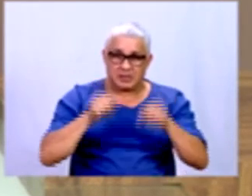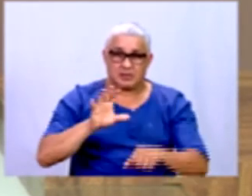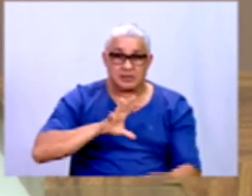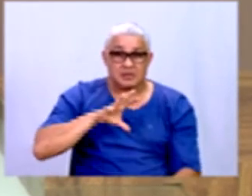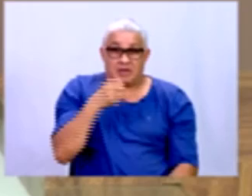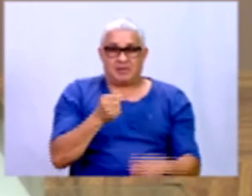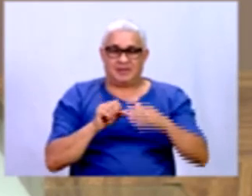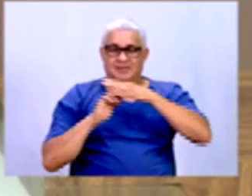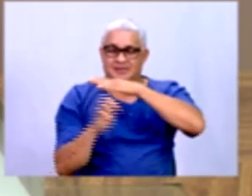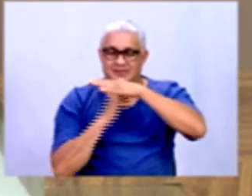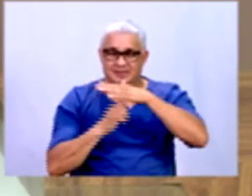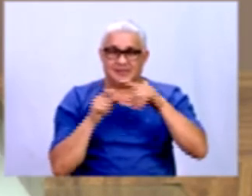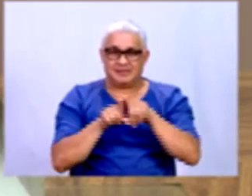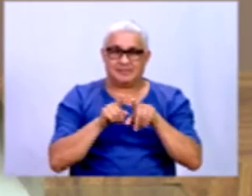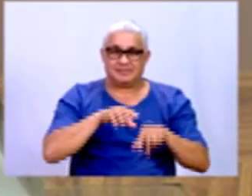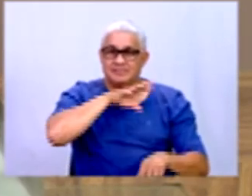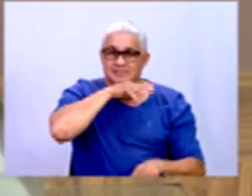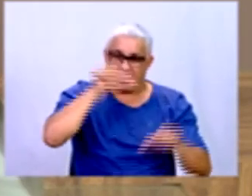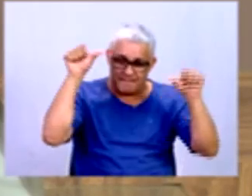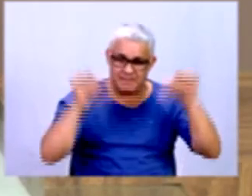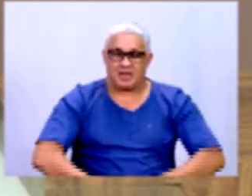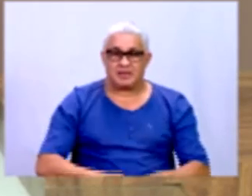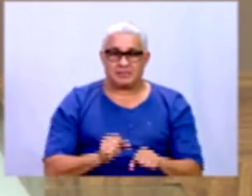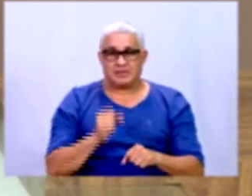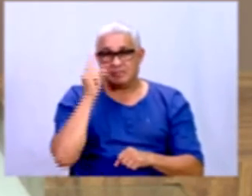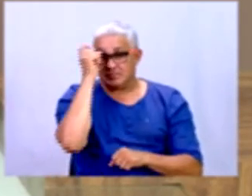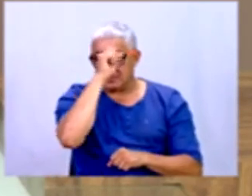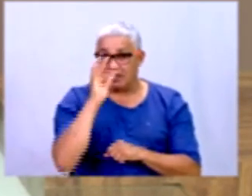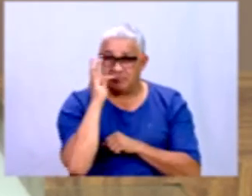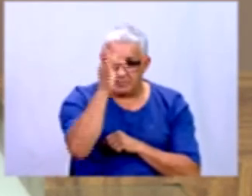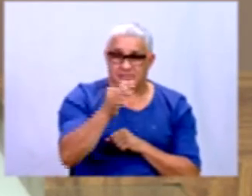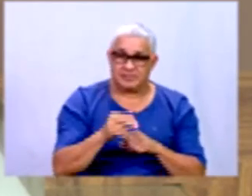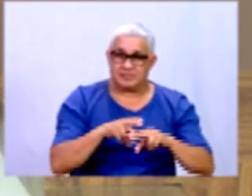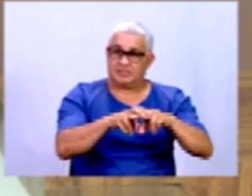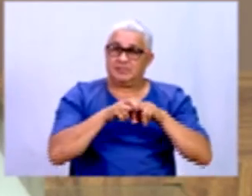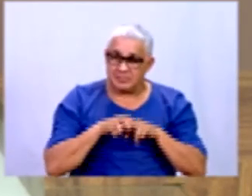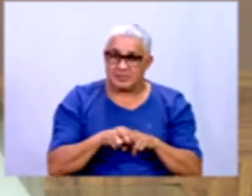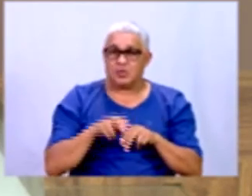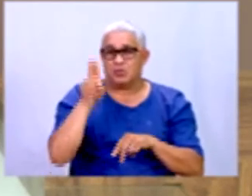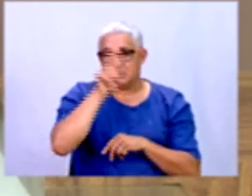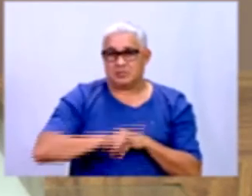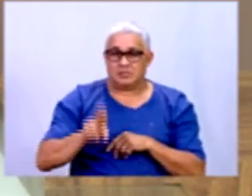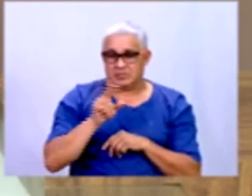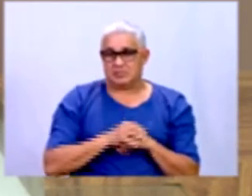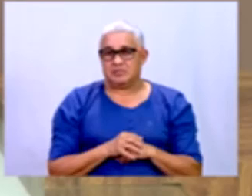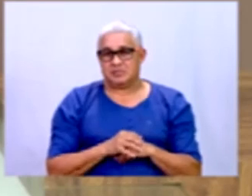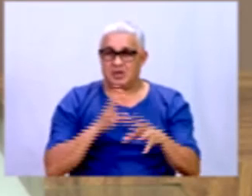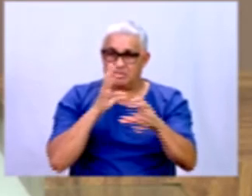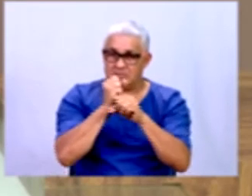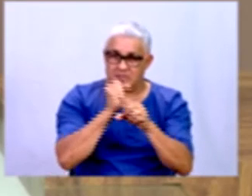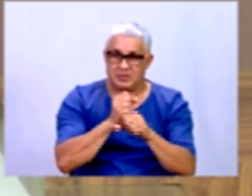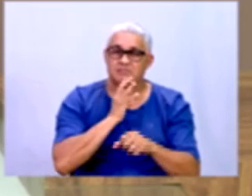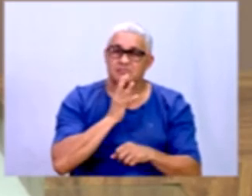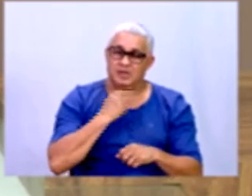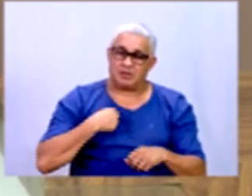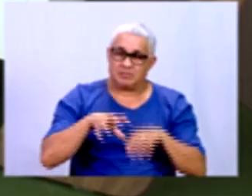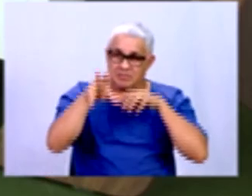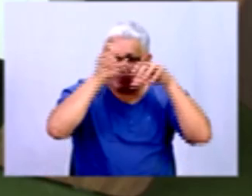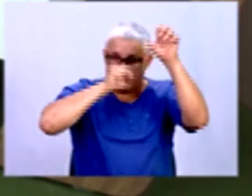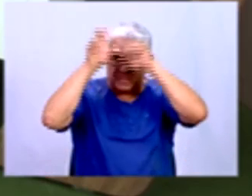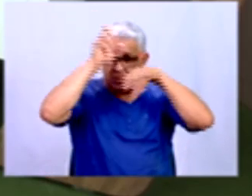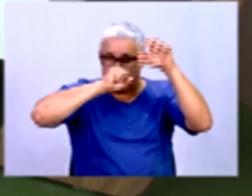organização de uma situação ruim, de uma dificuldade que ela pode passar lá na frente, através da utilização que você vai dar a esse conhecimento que você está adquirindo.